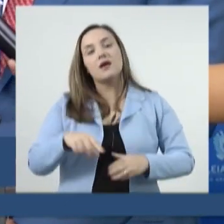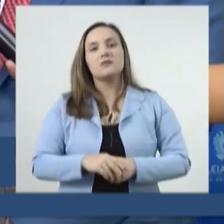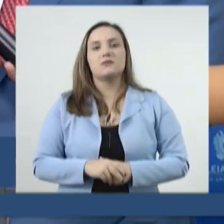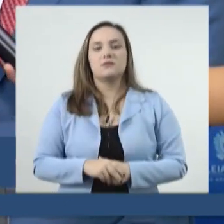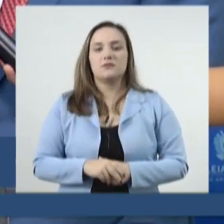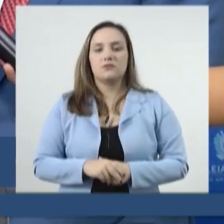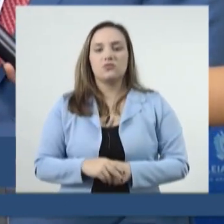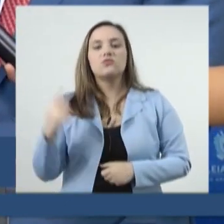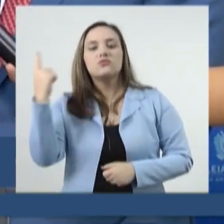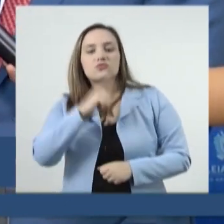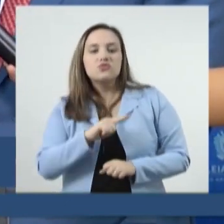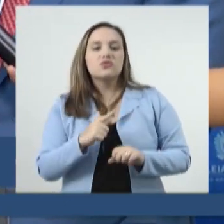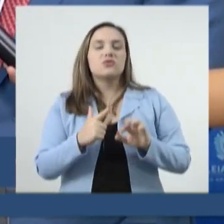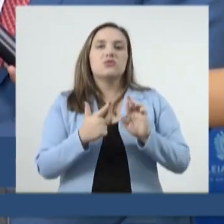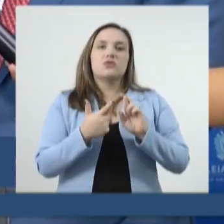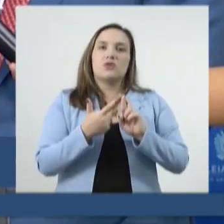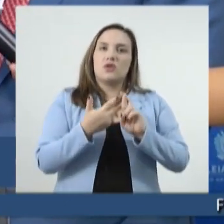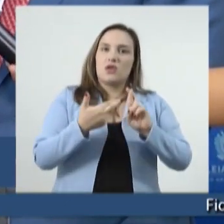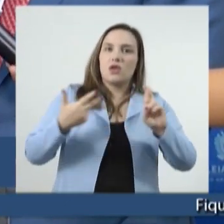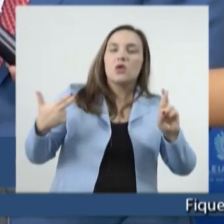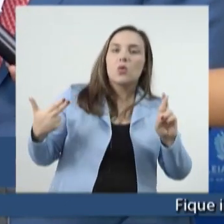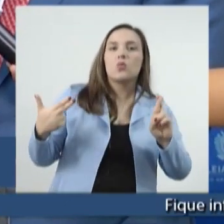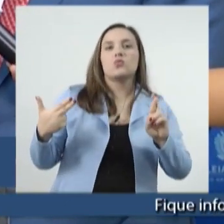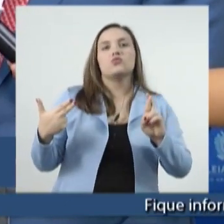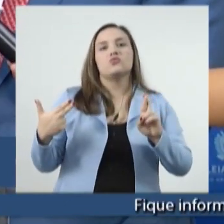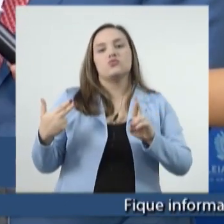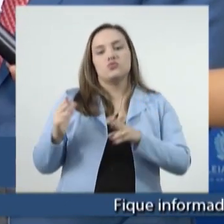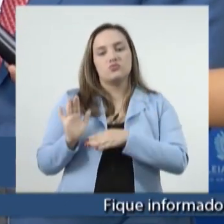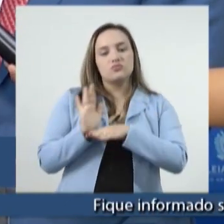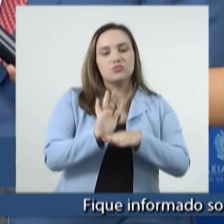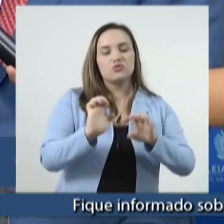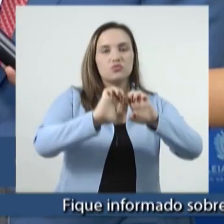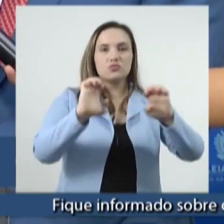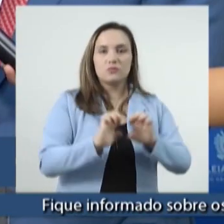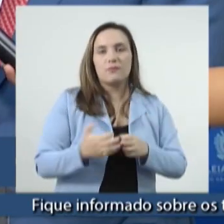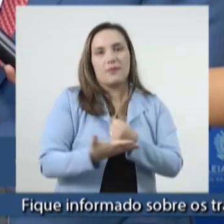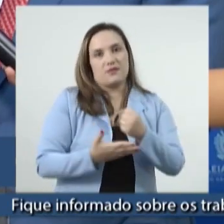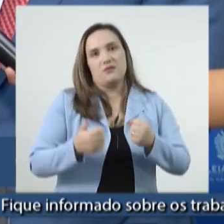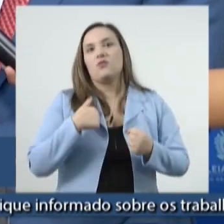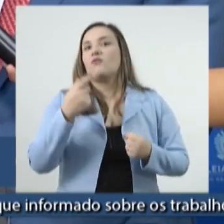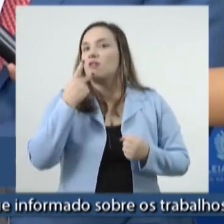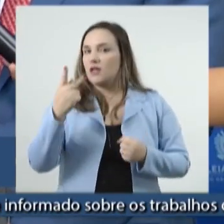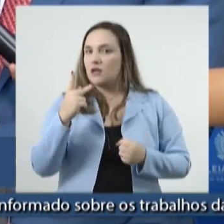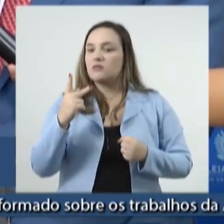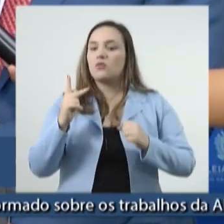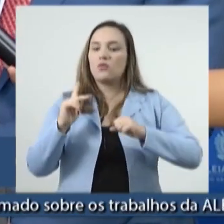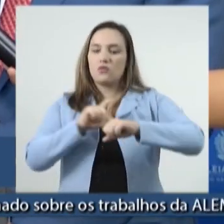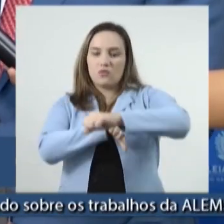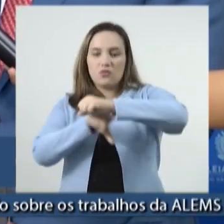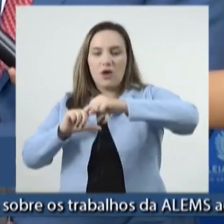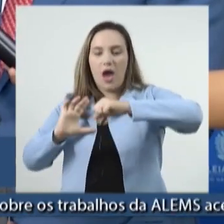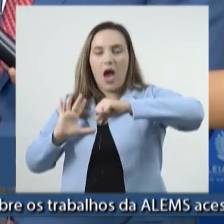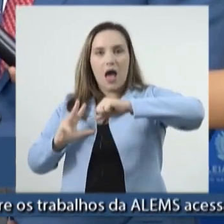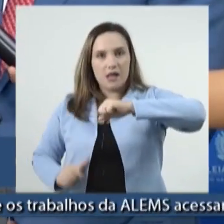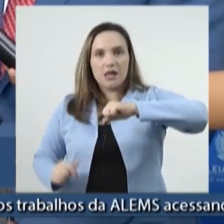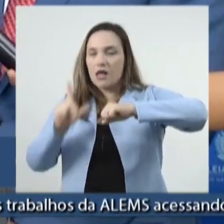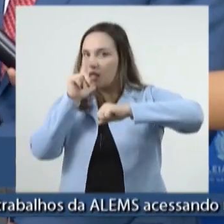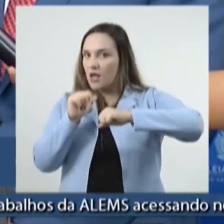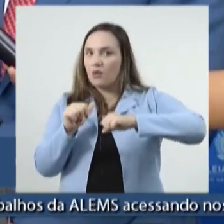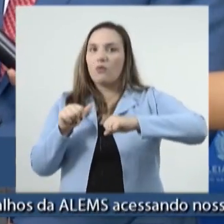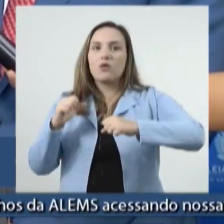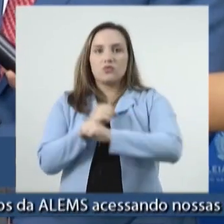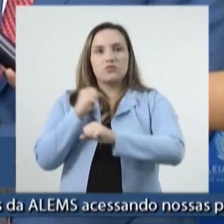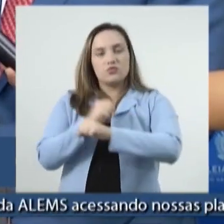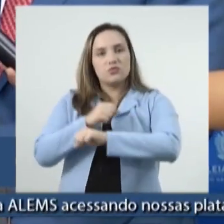recursos e investimentos para aquelas ações de infraestrutura básica. Nós estamos falando de saneamento, nós estamos falando de pavimentação das